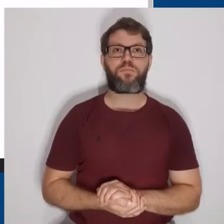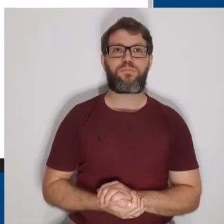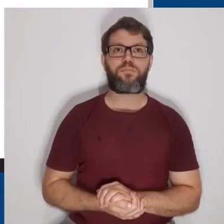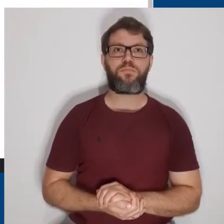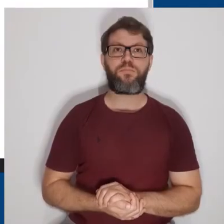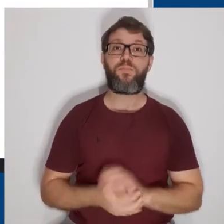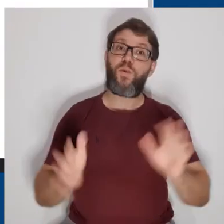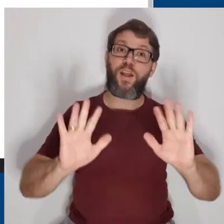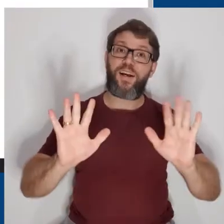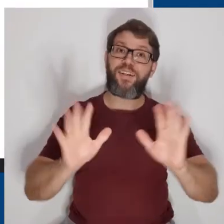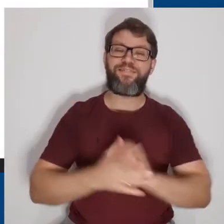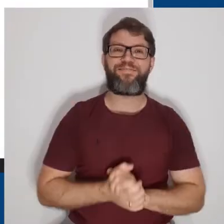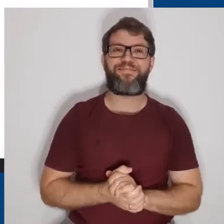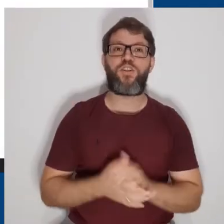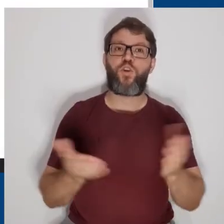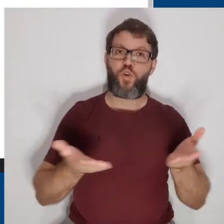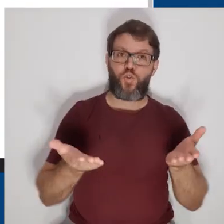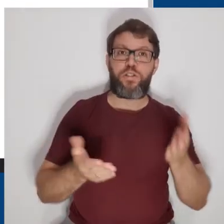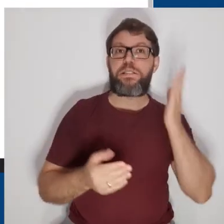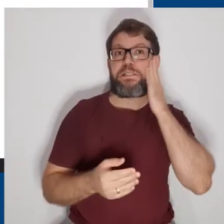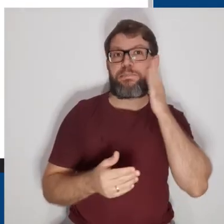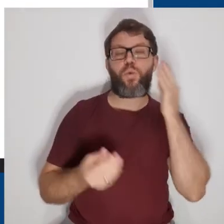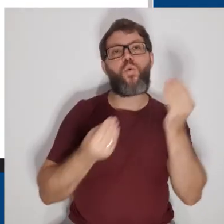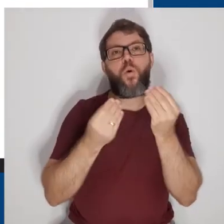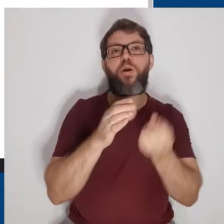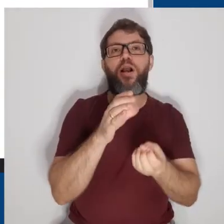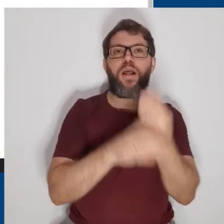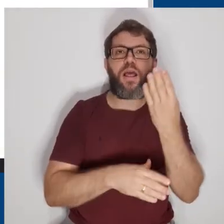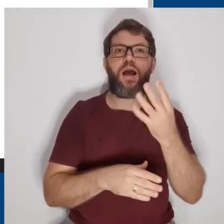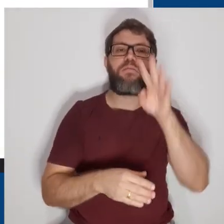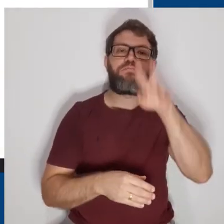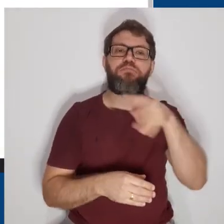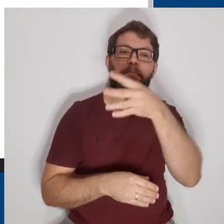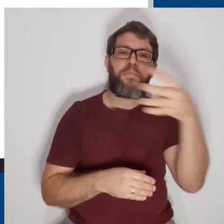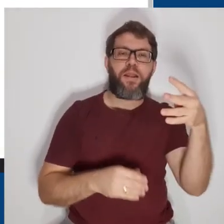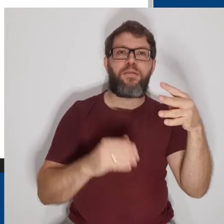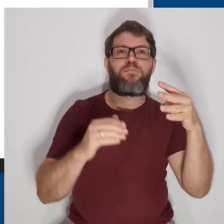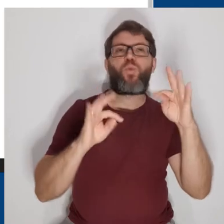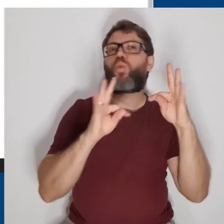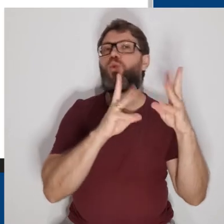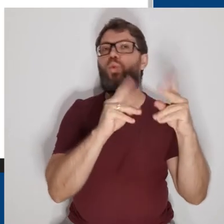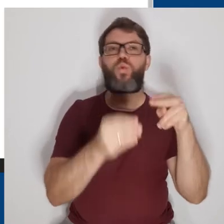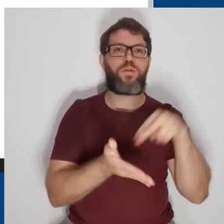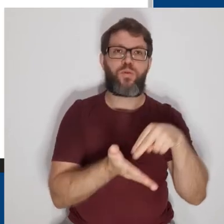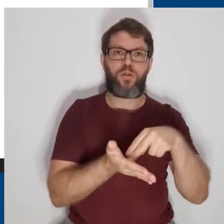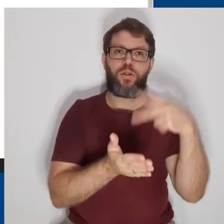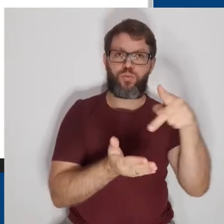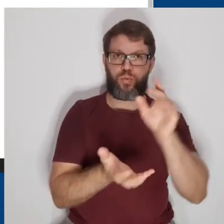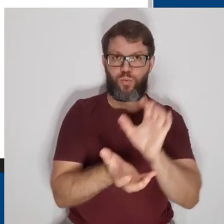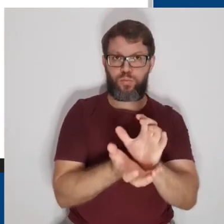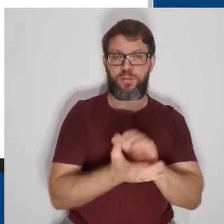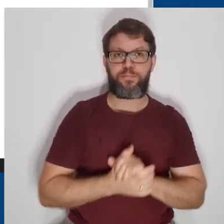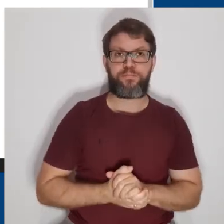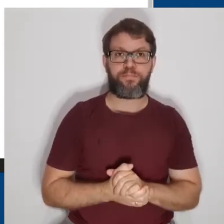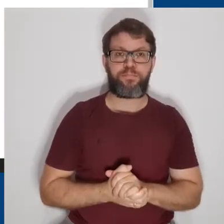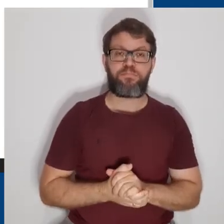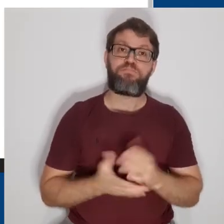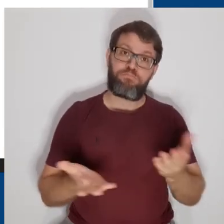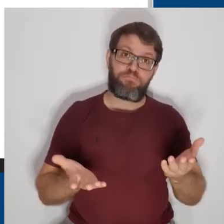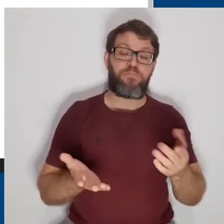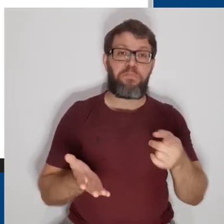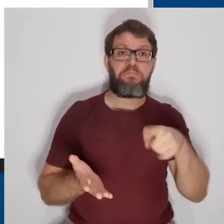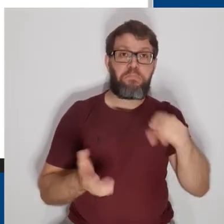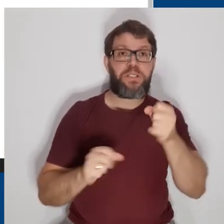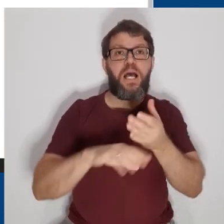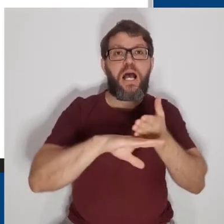Olá! Hoje vamos saber como criar uma tabela com todas as notas da sua turma. Para isso, temos que